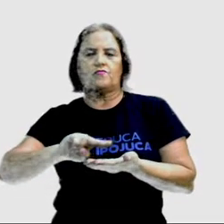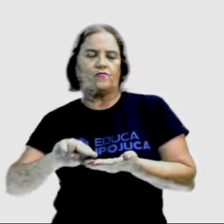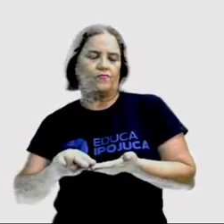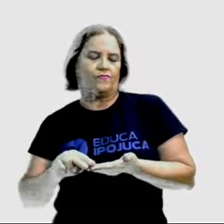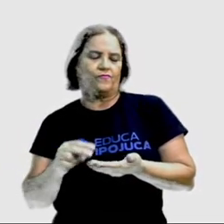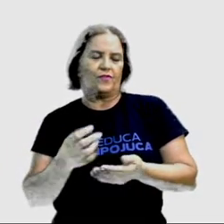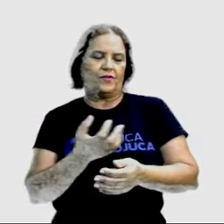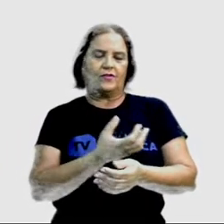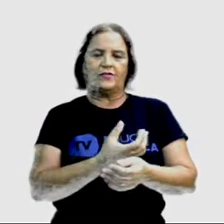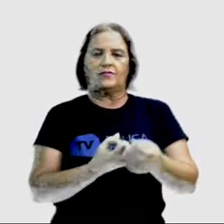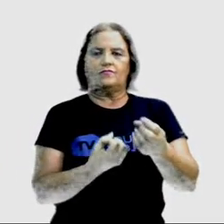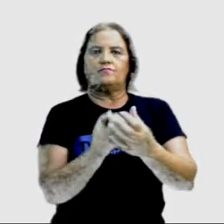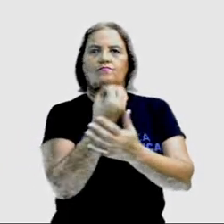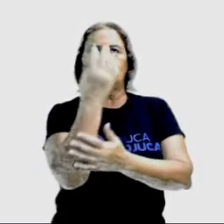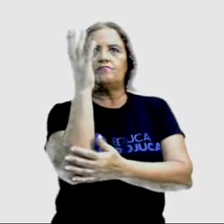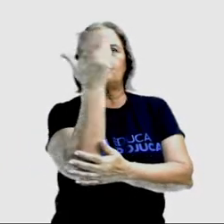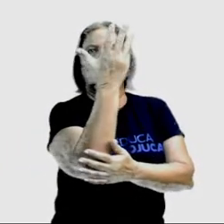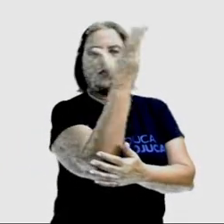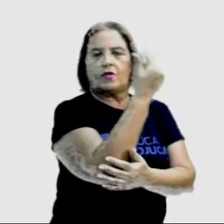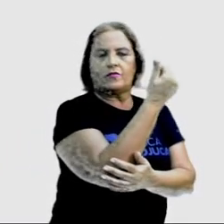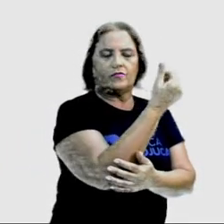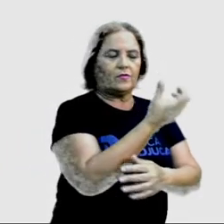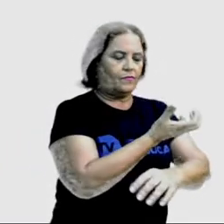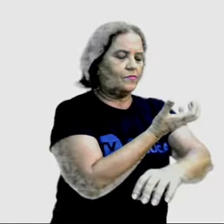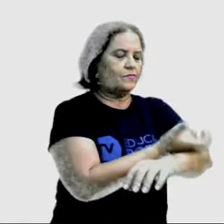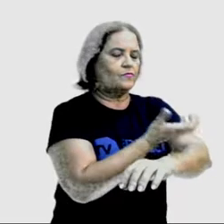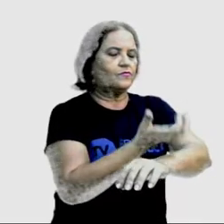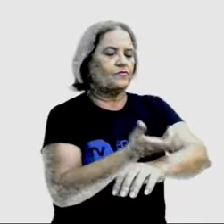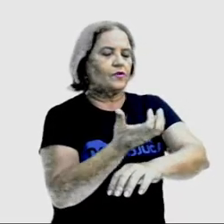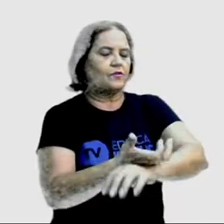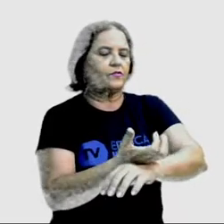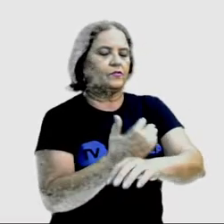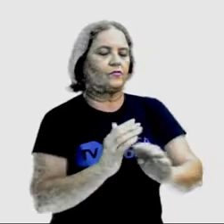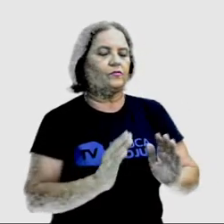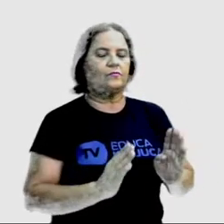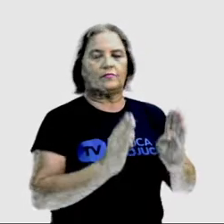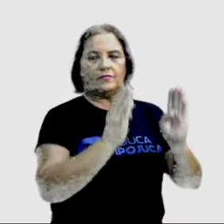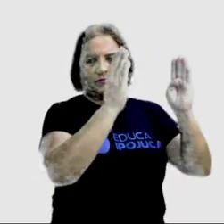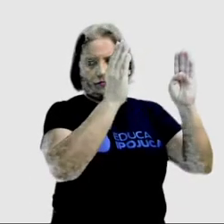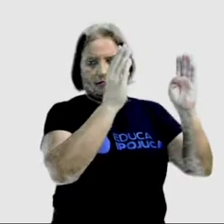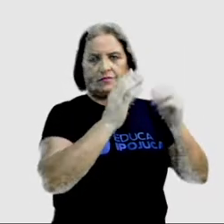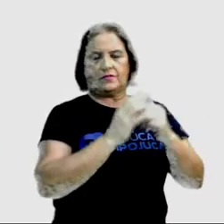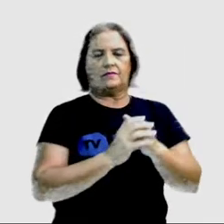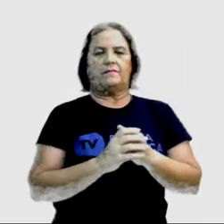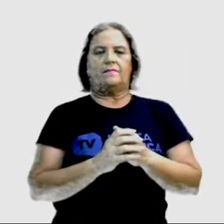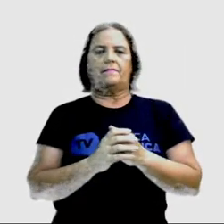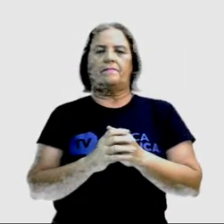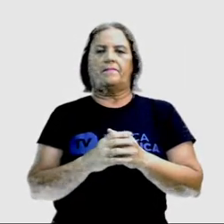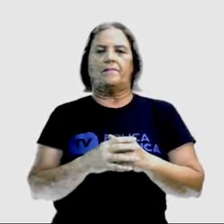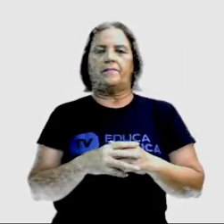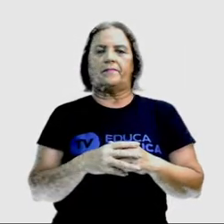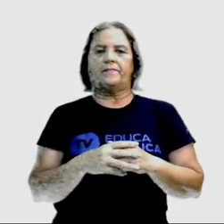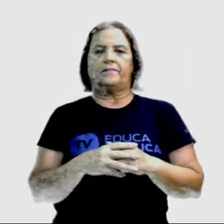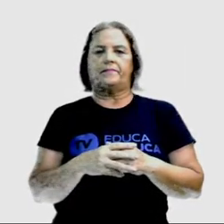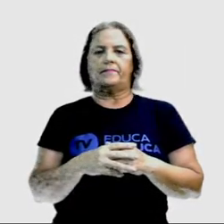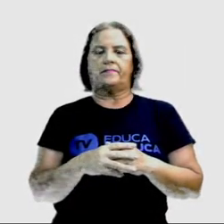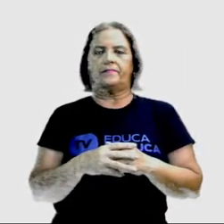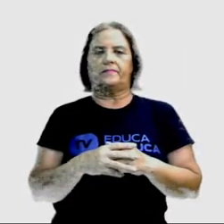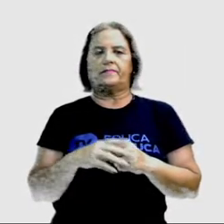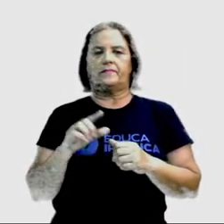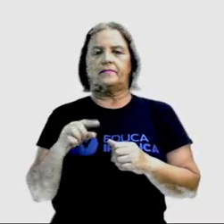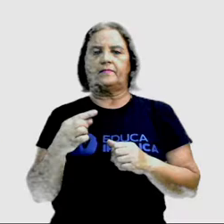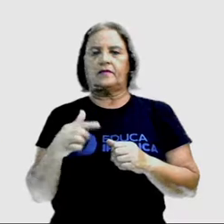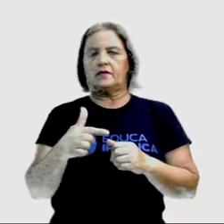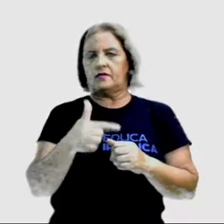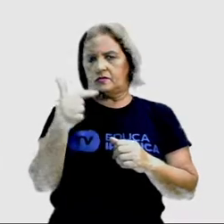sacada do meu apartamento. There is a lot of auto plants on the industrial district of the city. Ou seja,